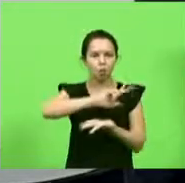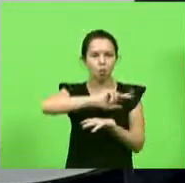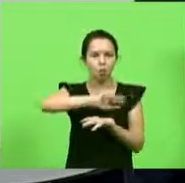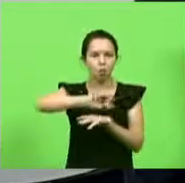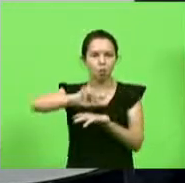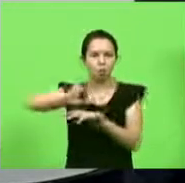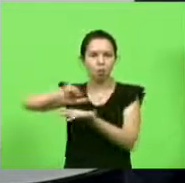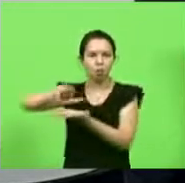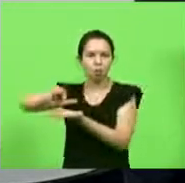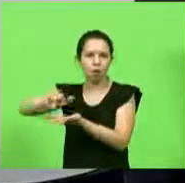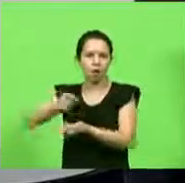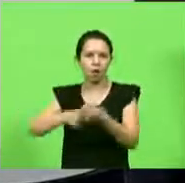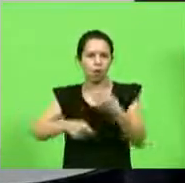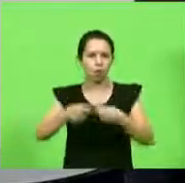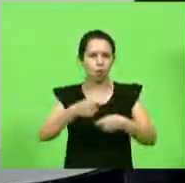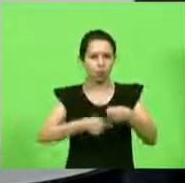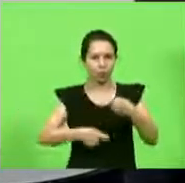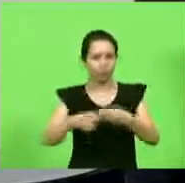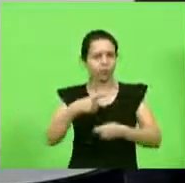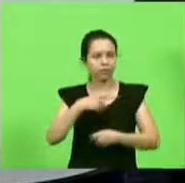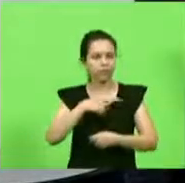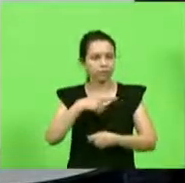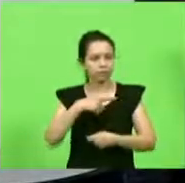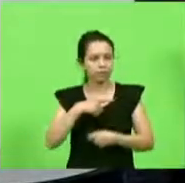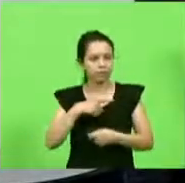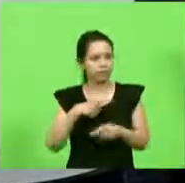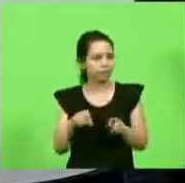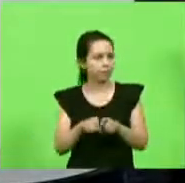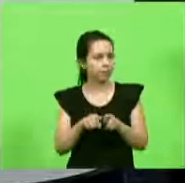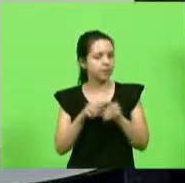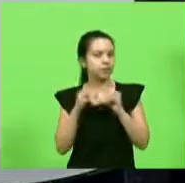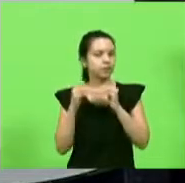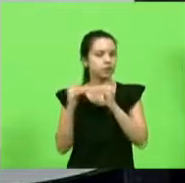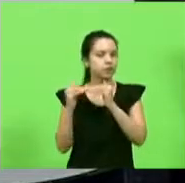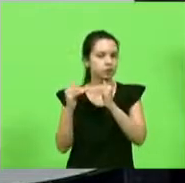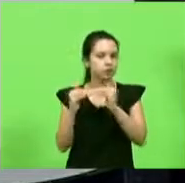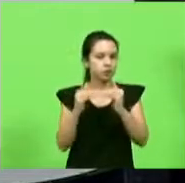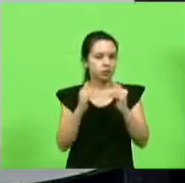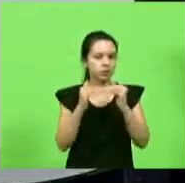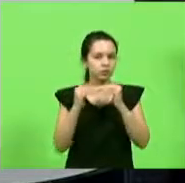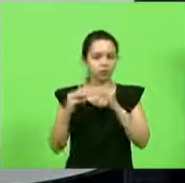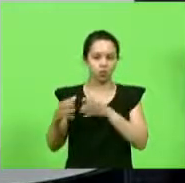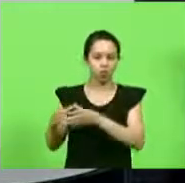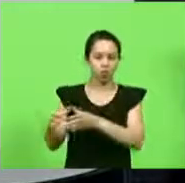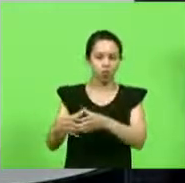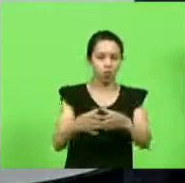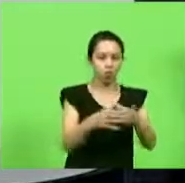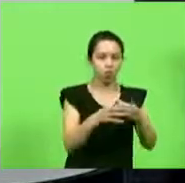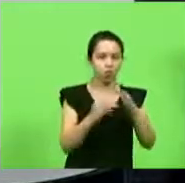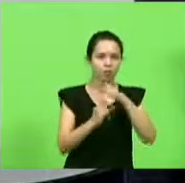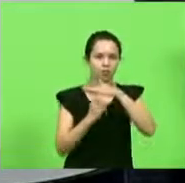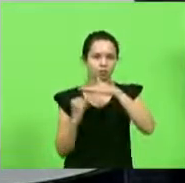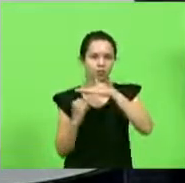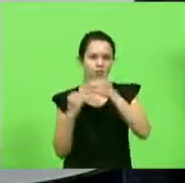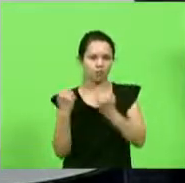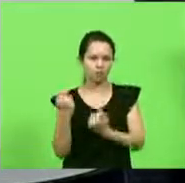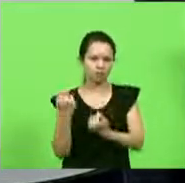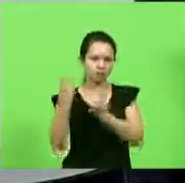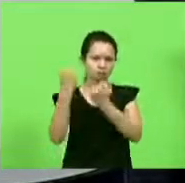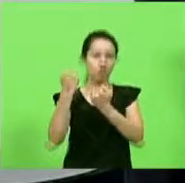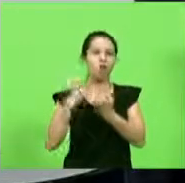macroeconômica com uma perfeita sintonia de setores industriais muito fortes